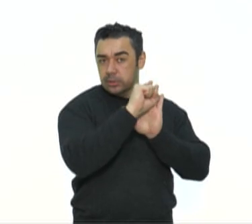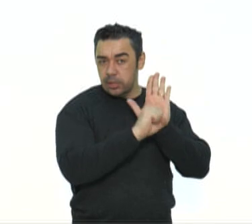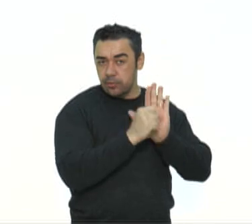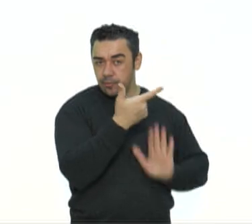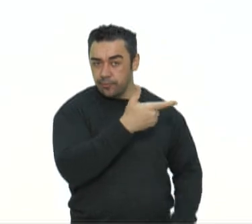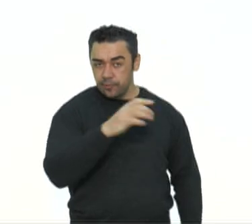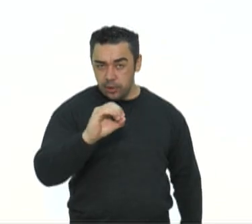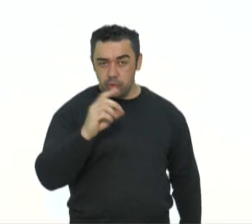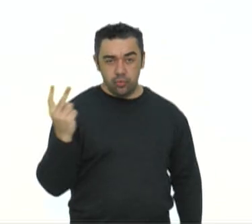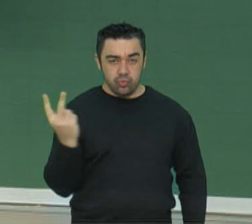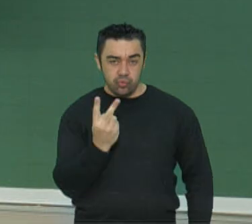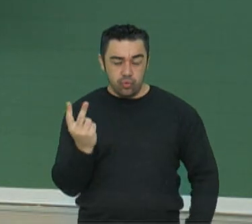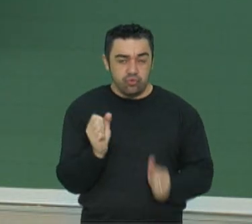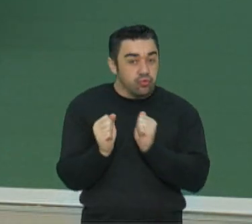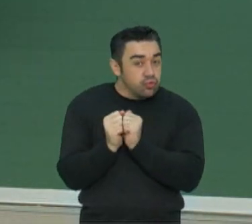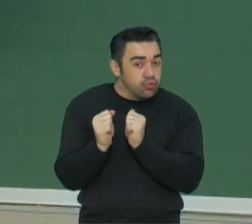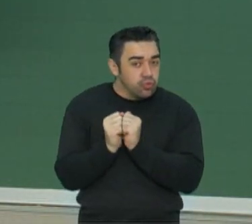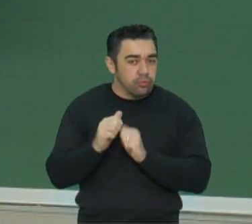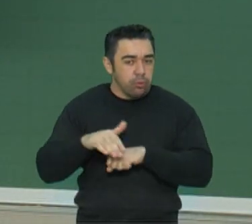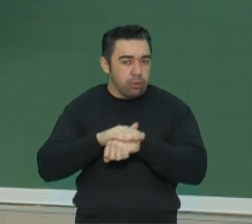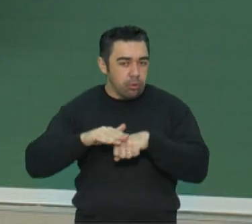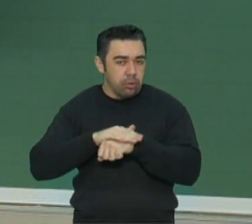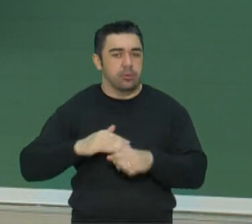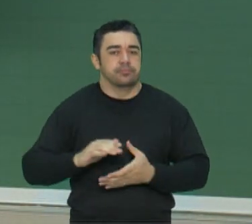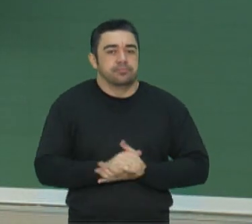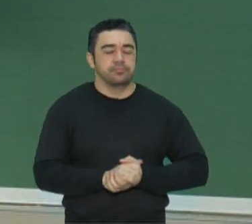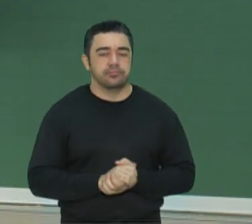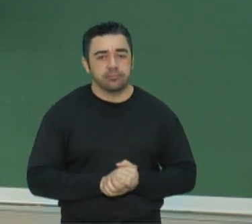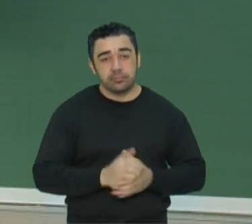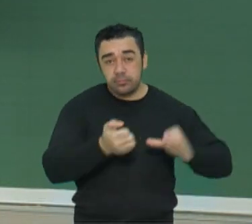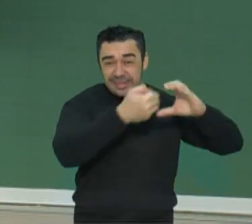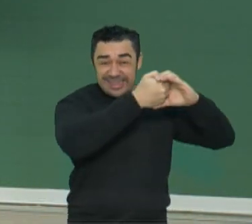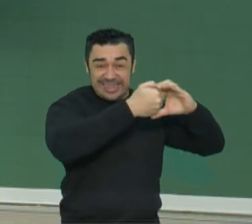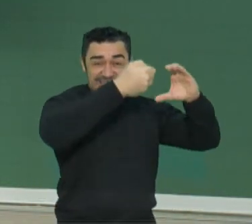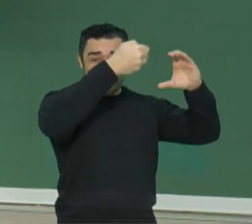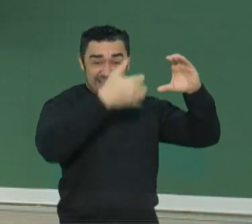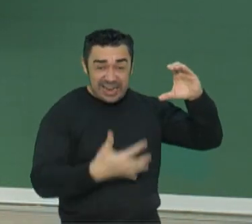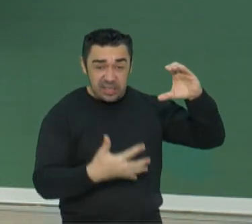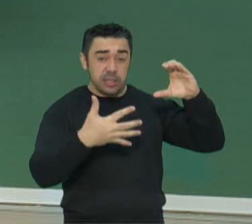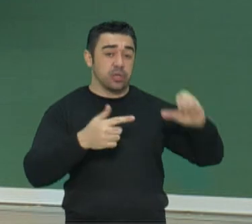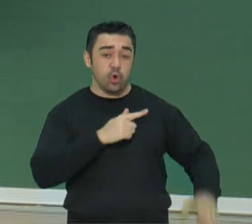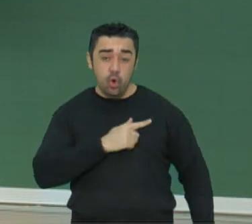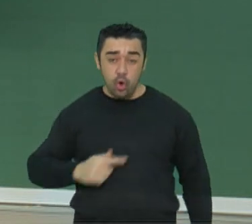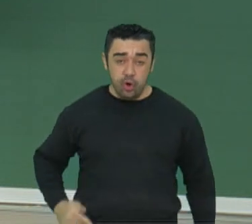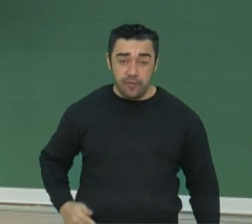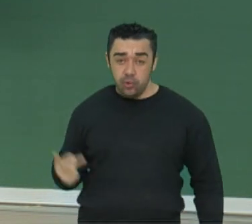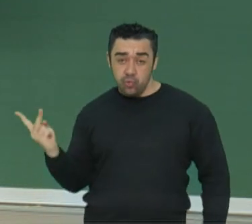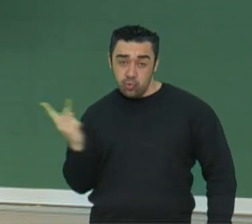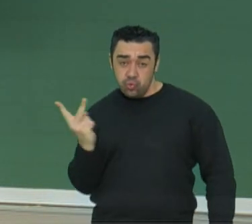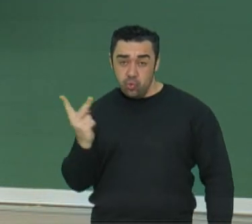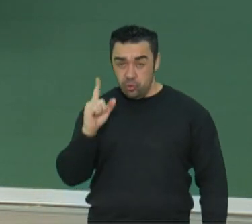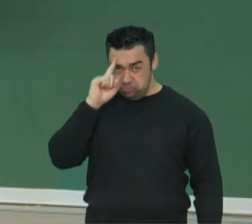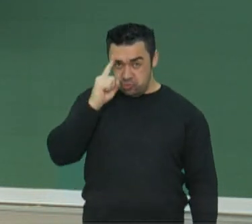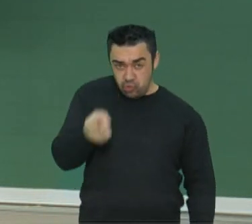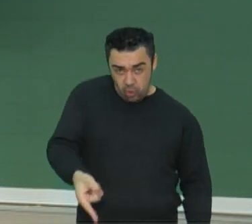líderes aí juntos. Então, características dos governos implantados por eles. Você lembra que a gente falou